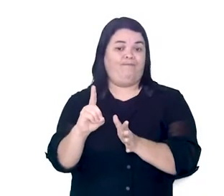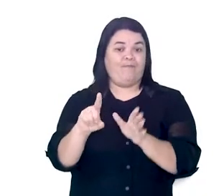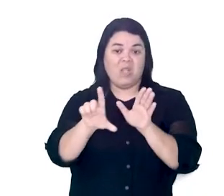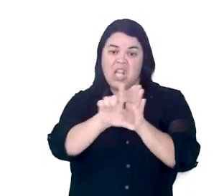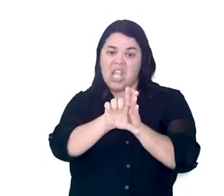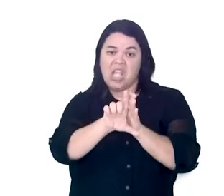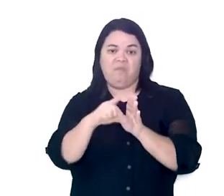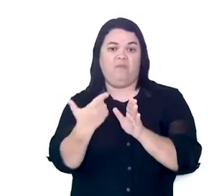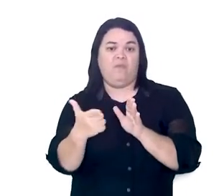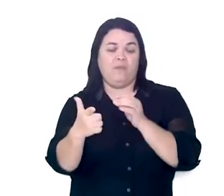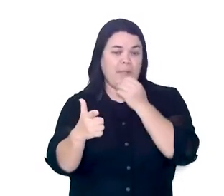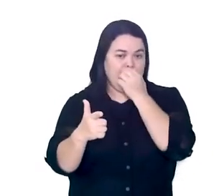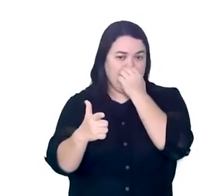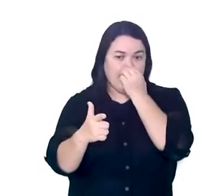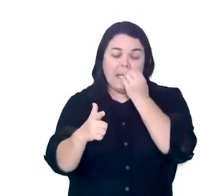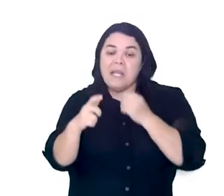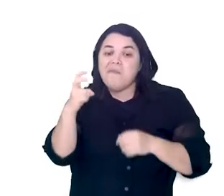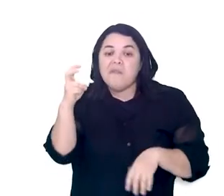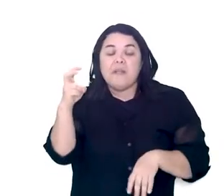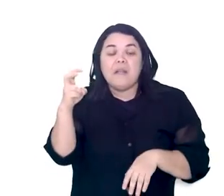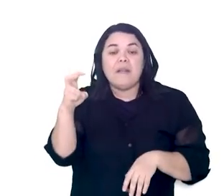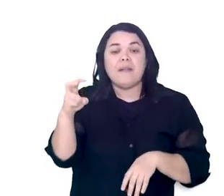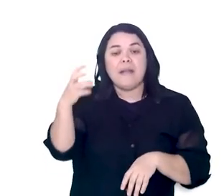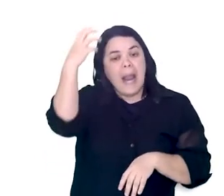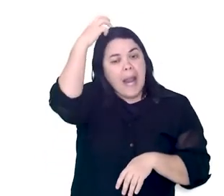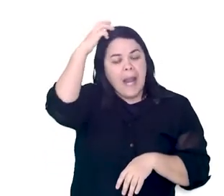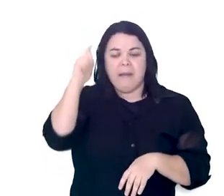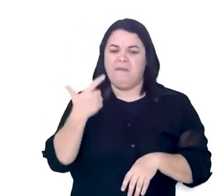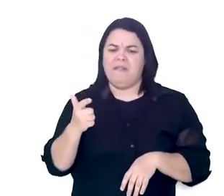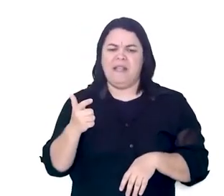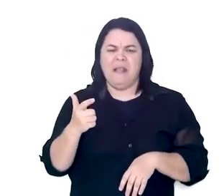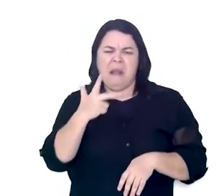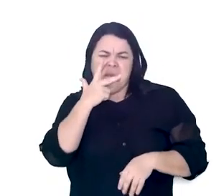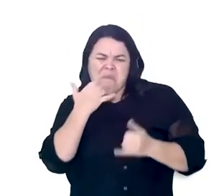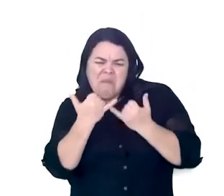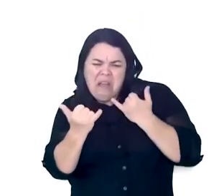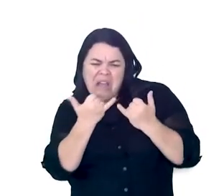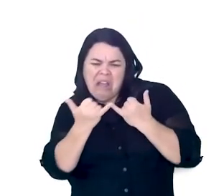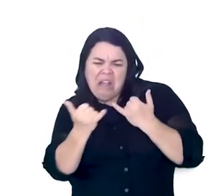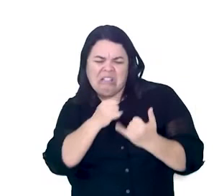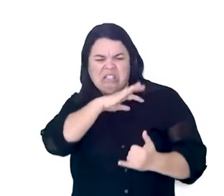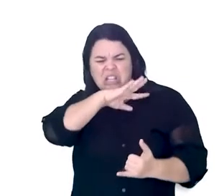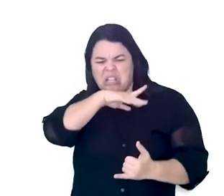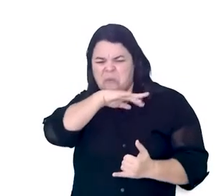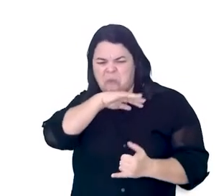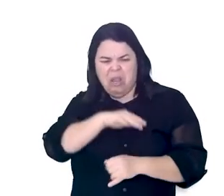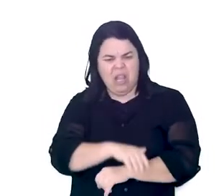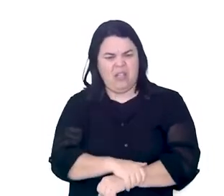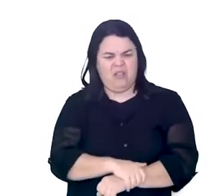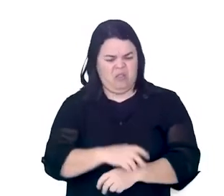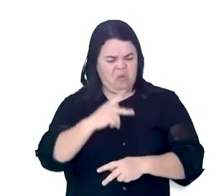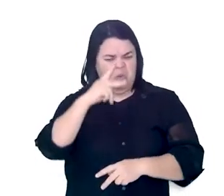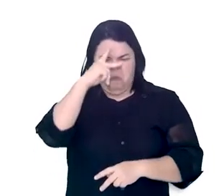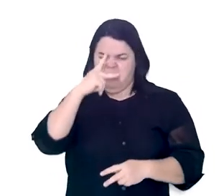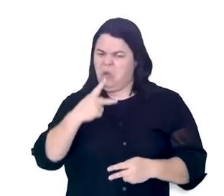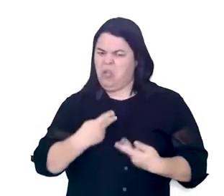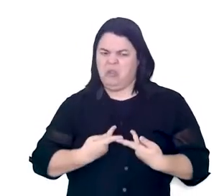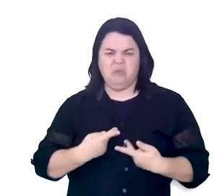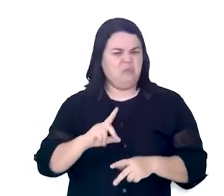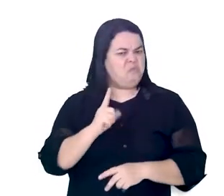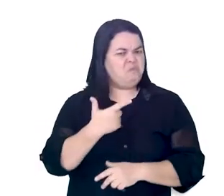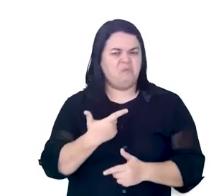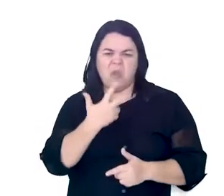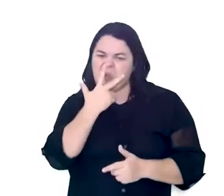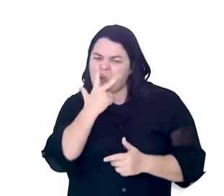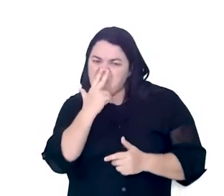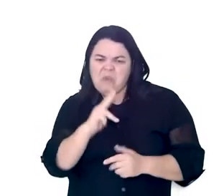gosto. Parecem mais brutos em pé que racionais humanados. Nem tem